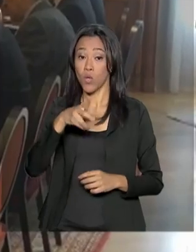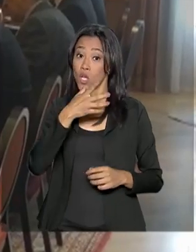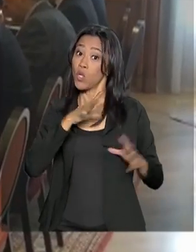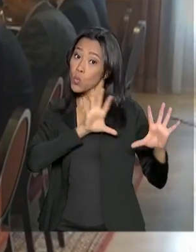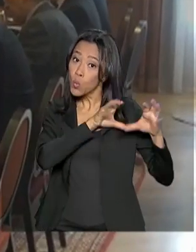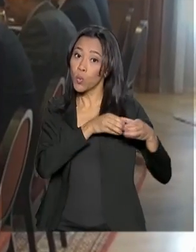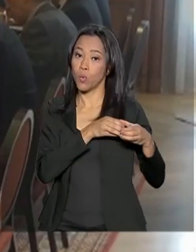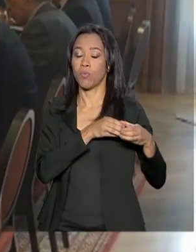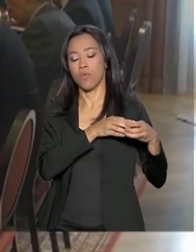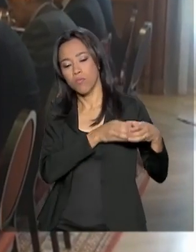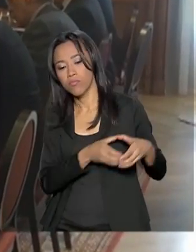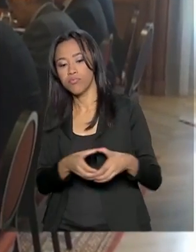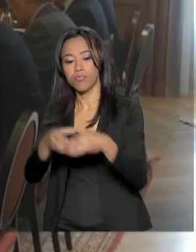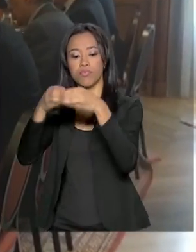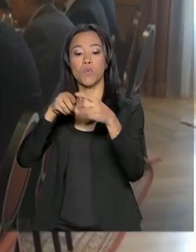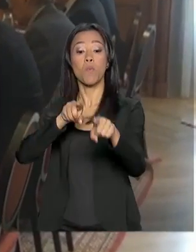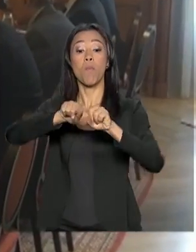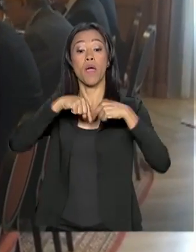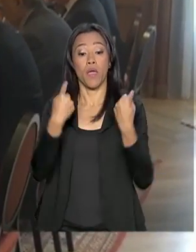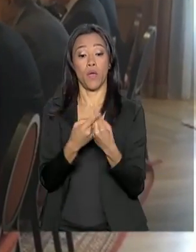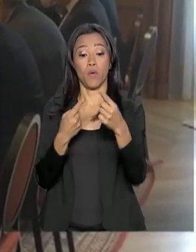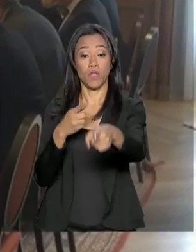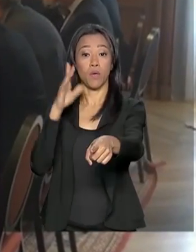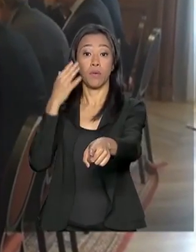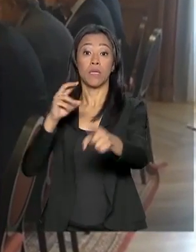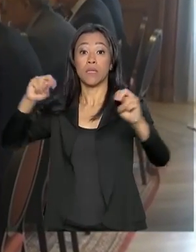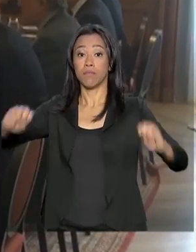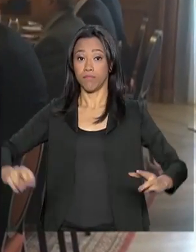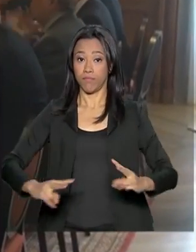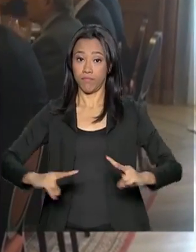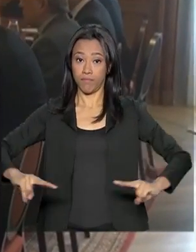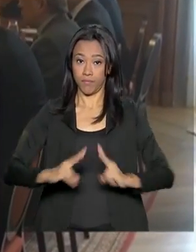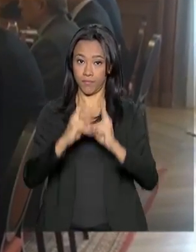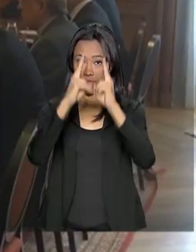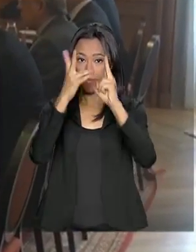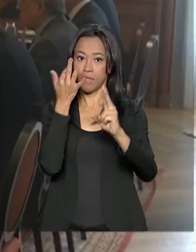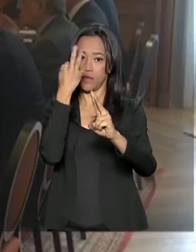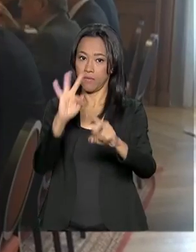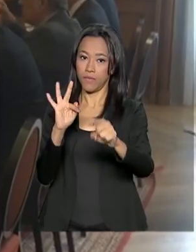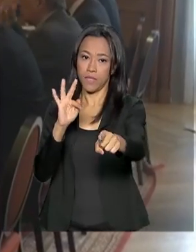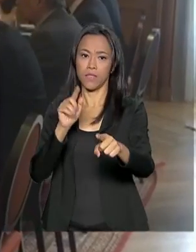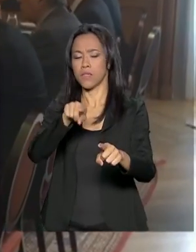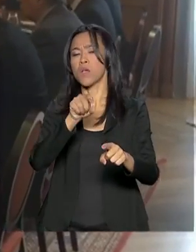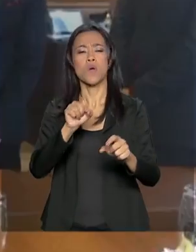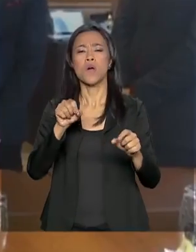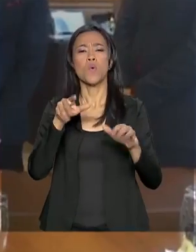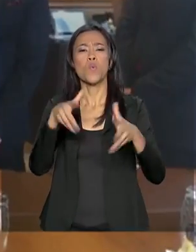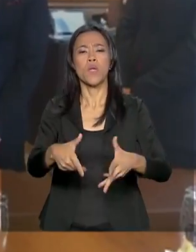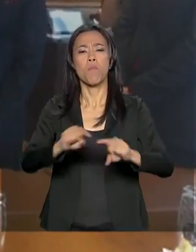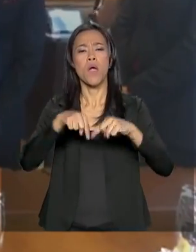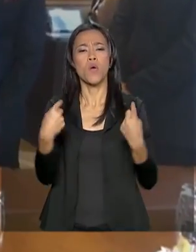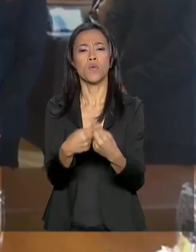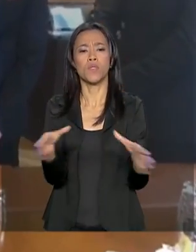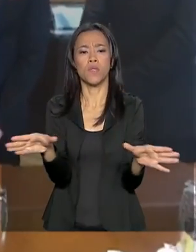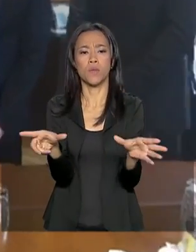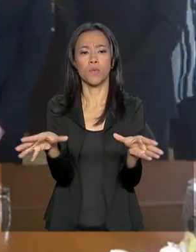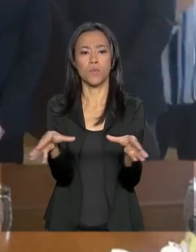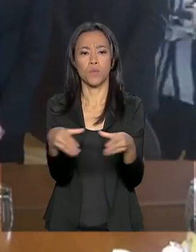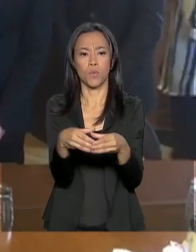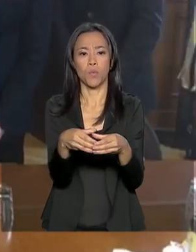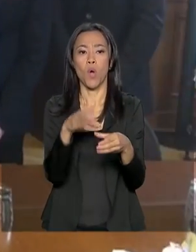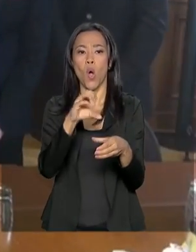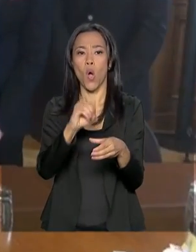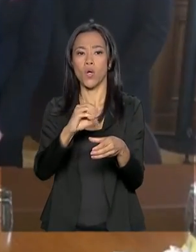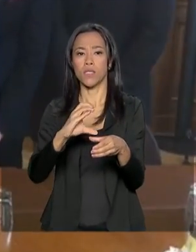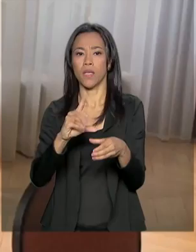Paris de uma reunião com o secretário-geral da Organização para a Cooperação e Desenvolvimento Econômico, a OCDE. O Brasil está cumprindo uma